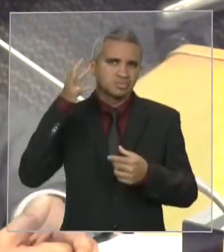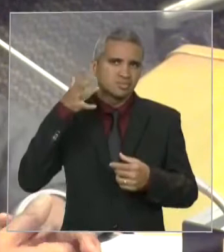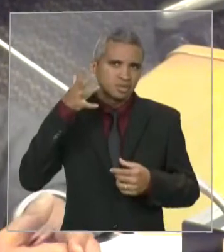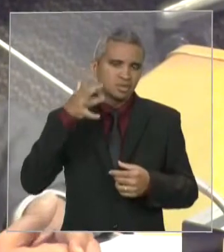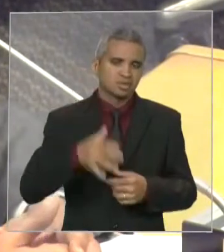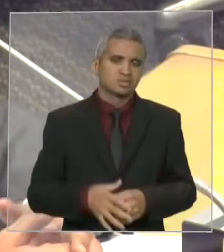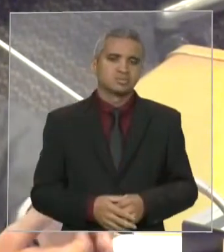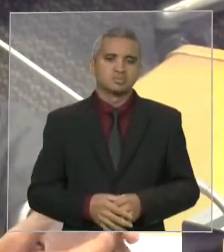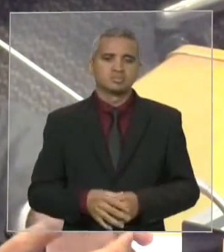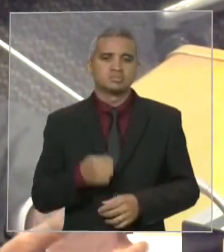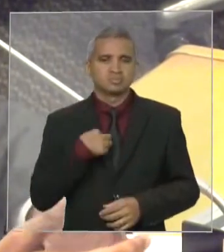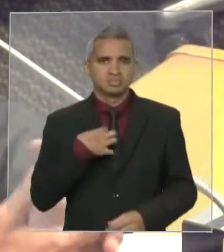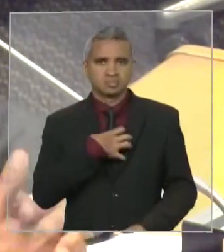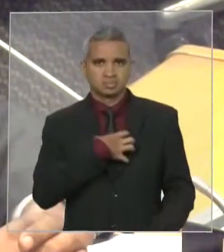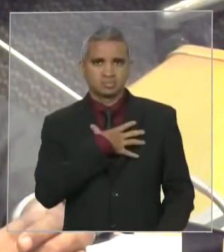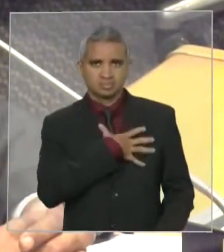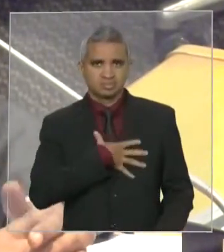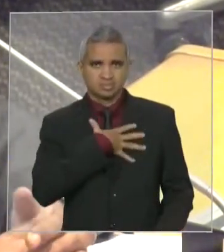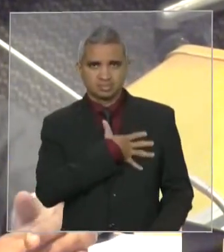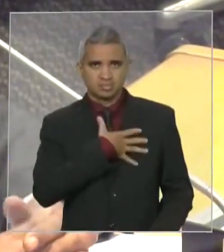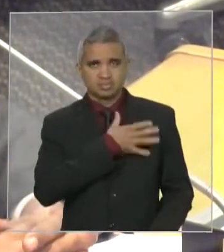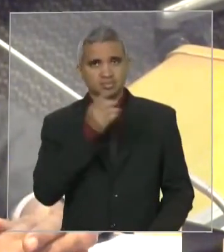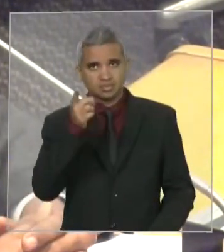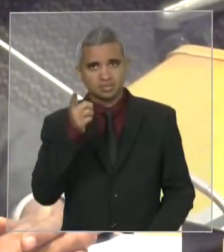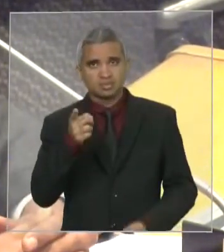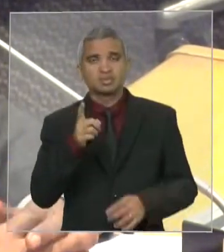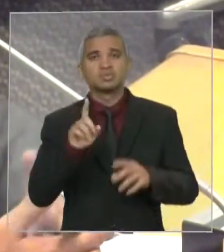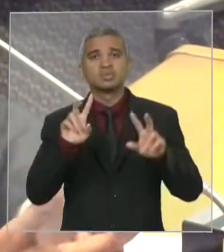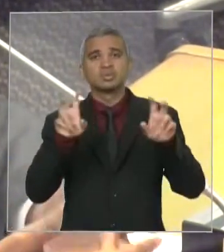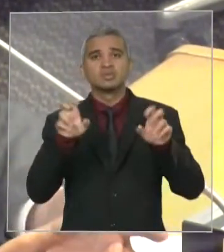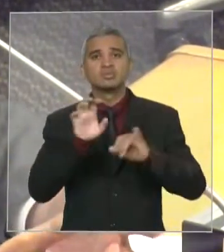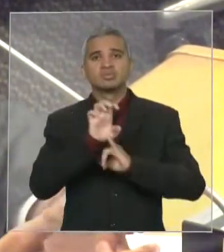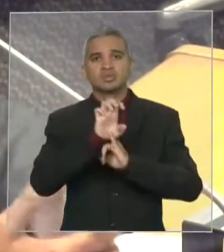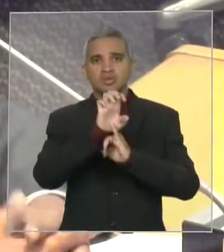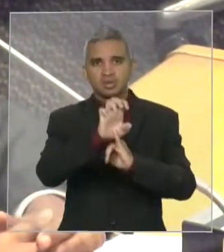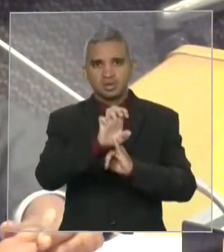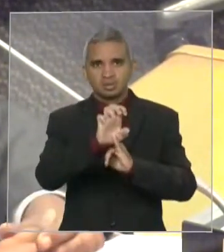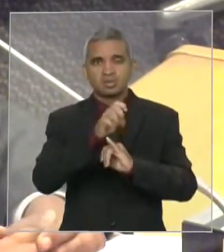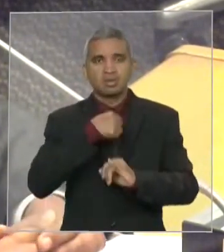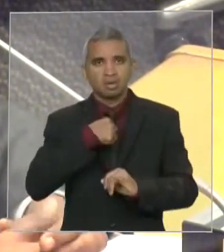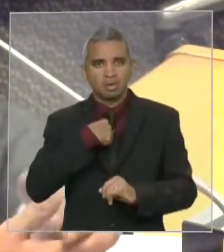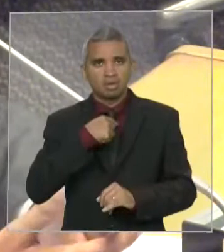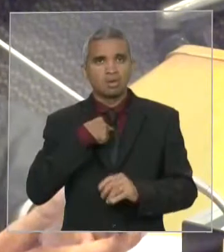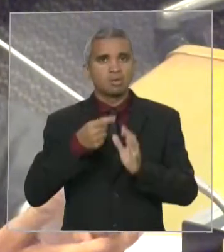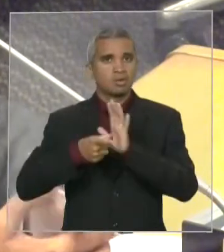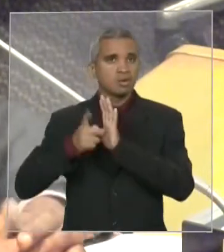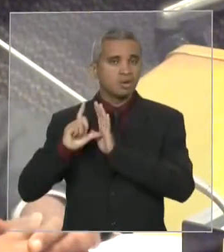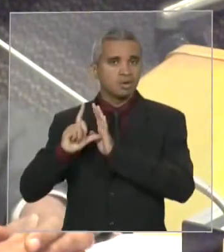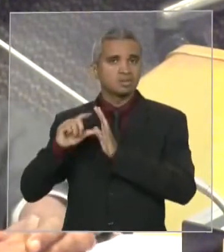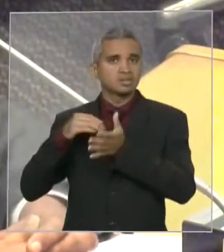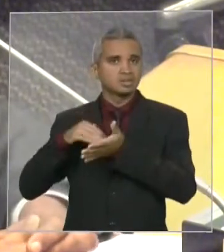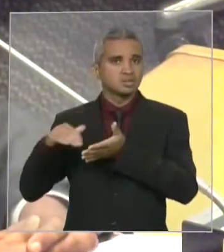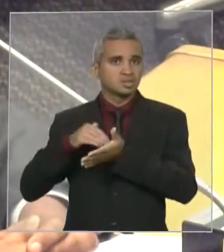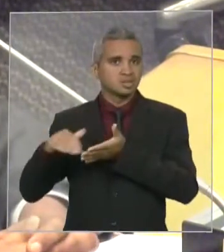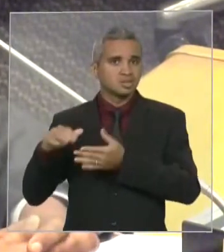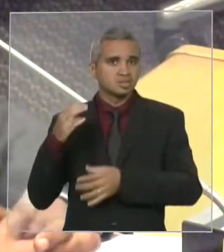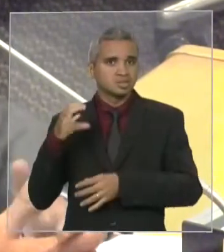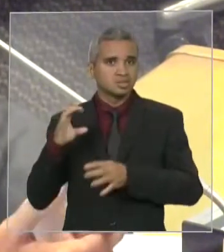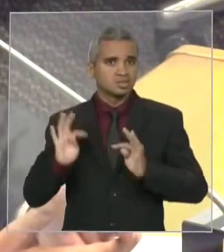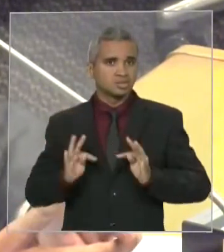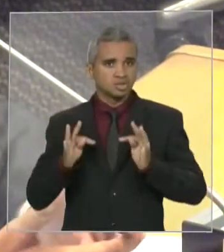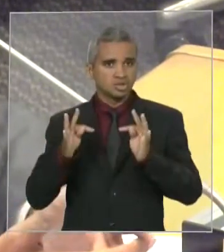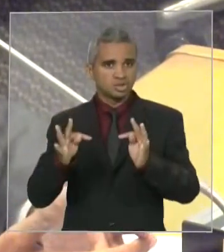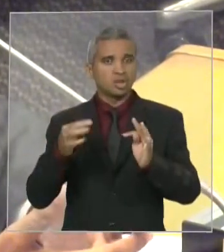Exª fala do IEMA, porque eu era secretário de Ciência e Tecnologia quando indiquei o município de Timon para receber uma unidade do IEMA.